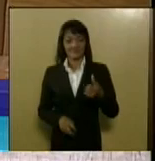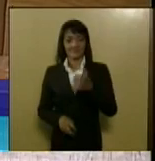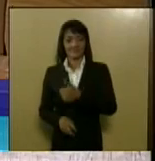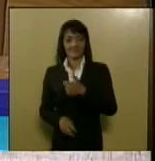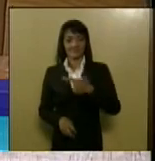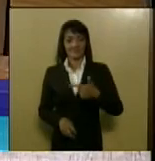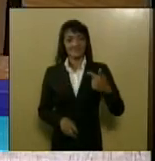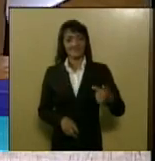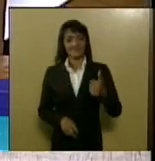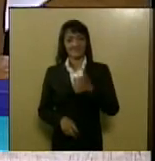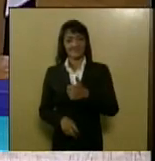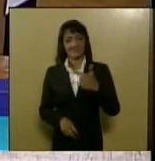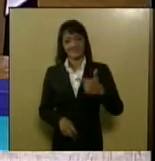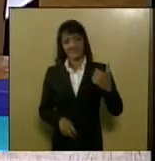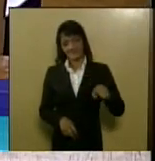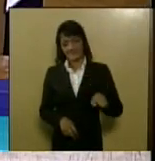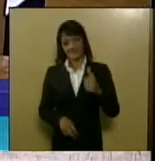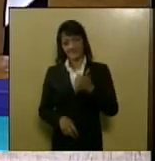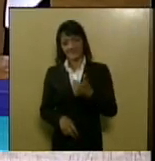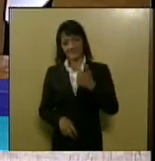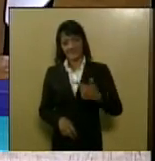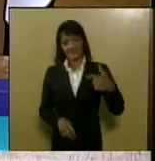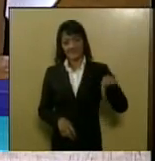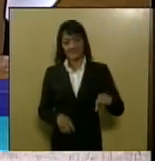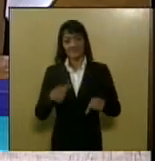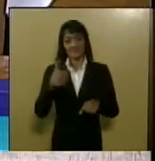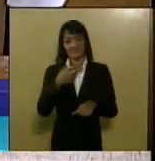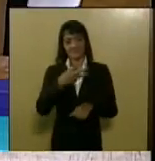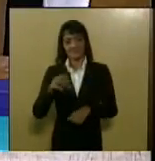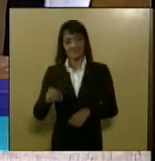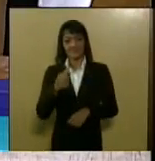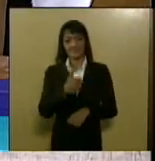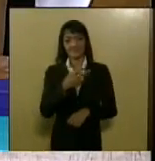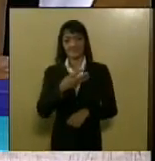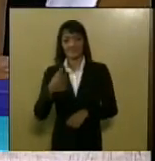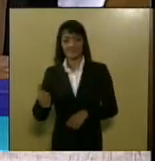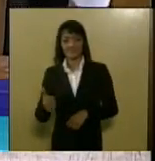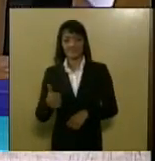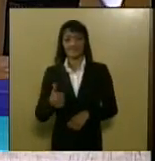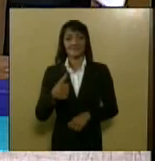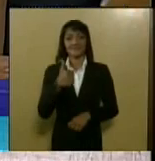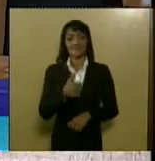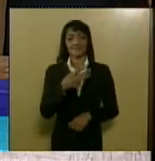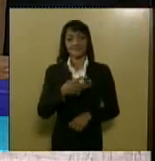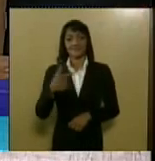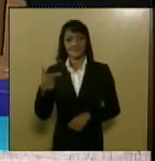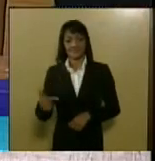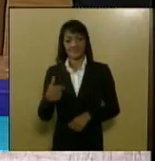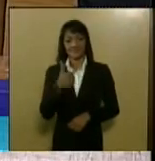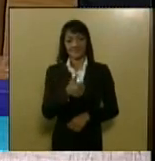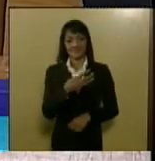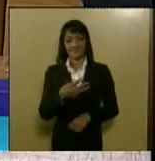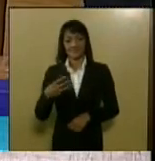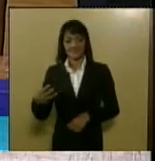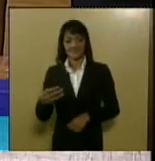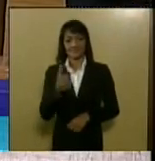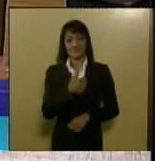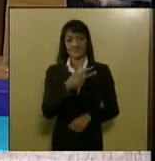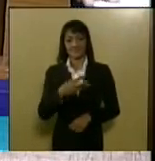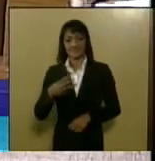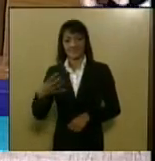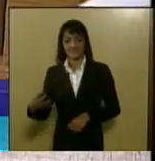126 128 128 129 130 131 132 133